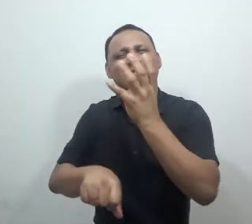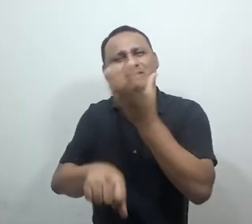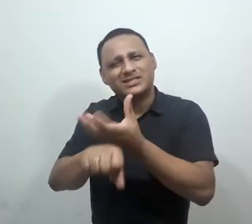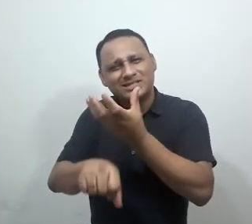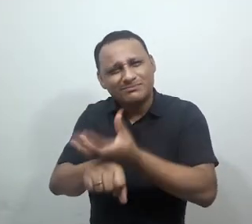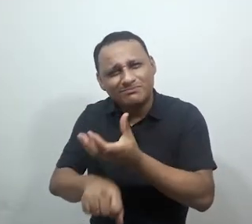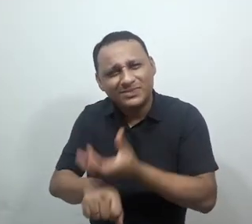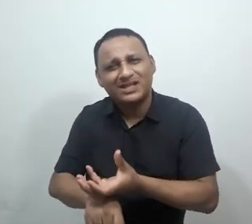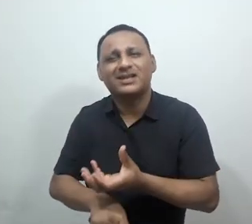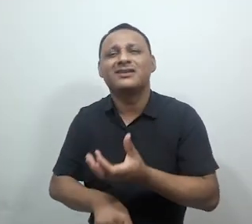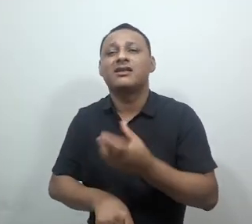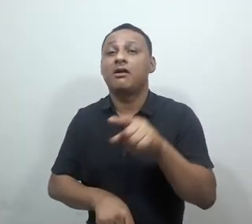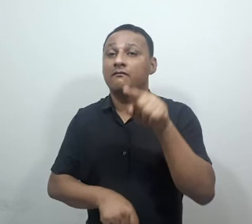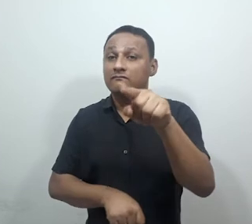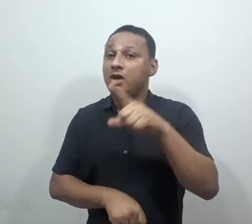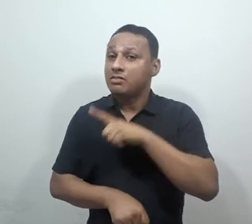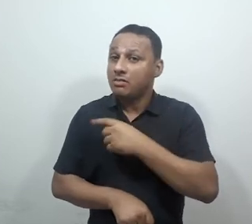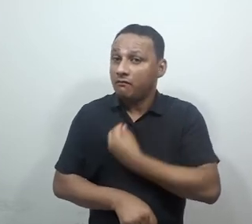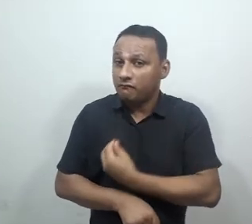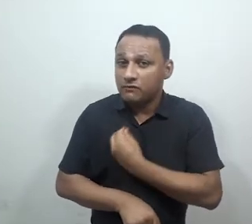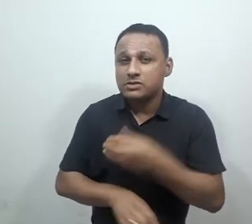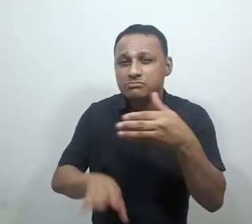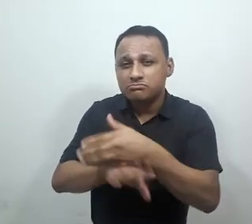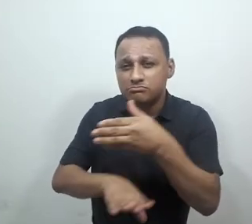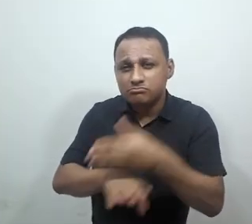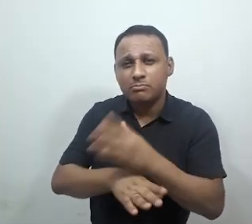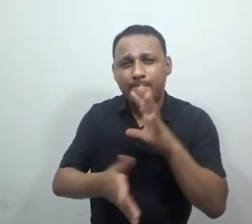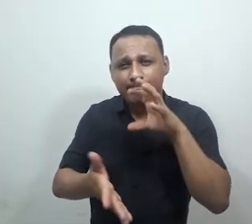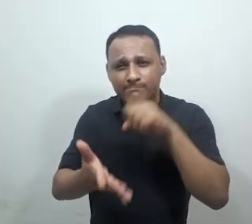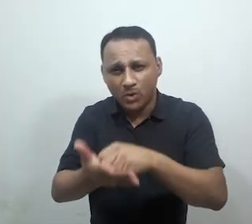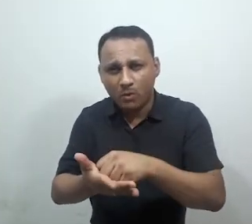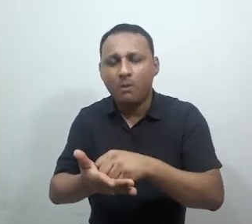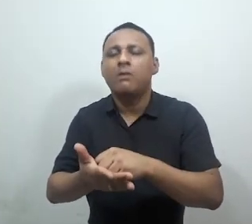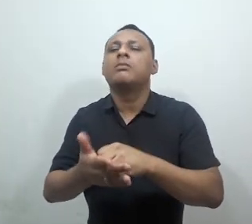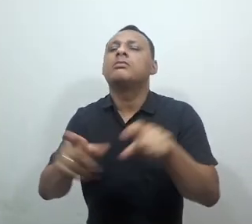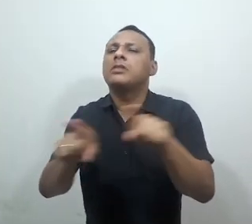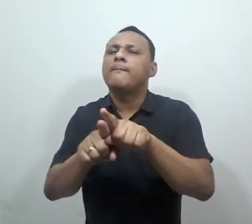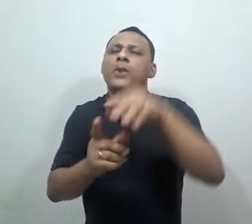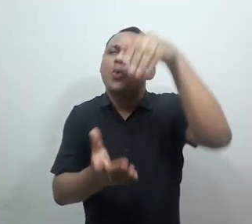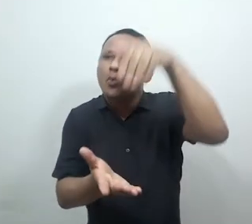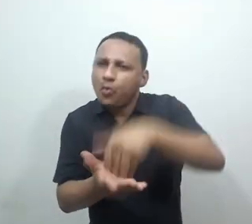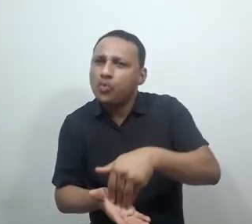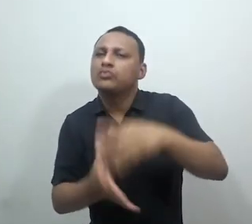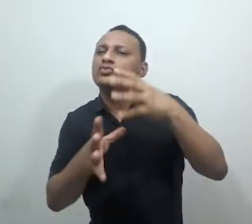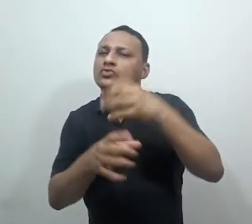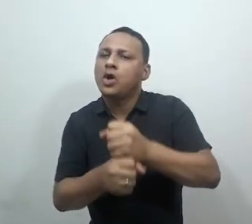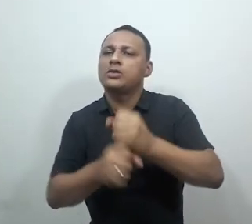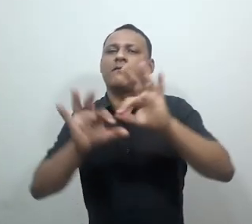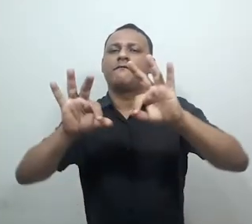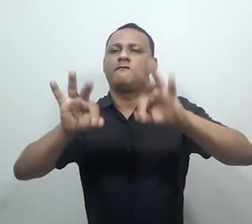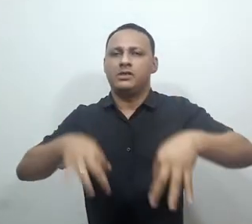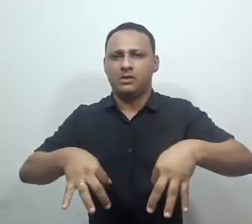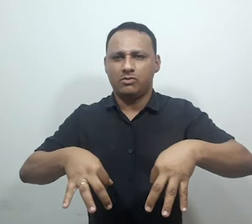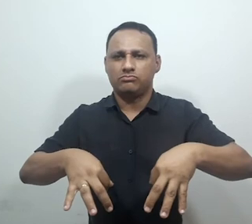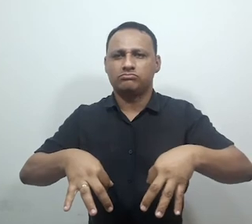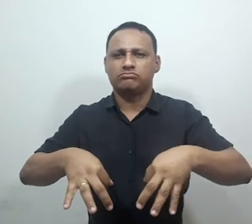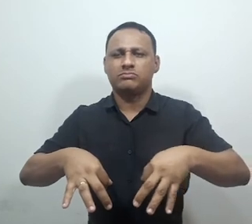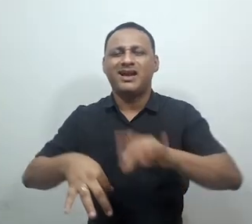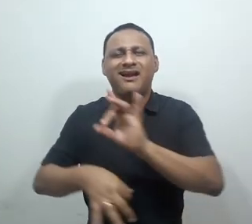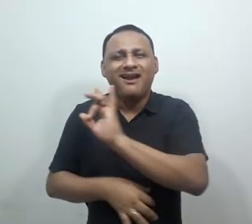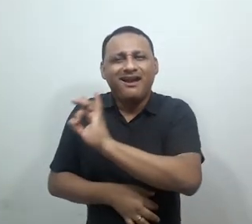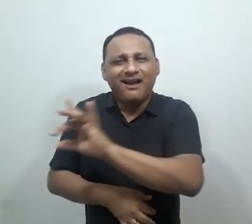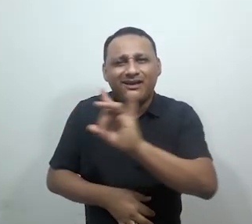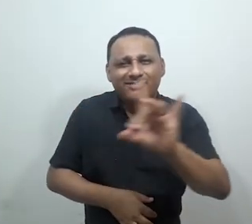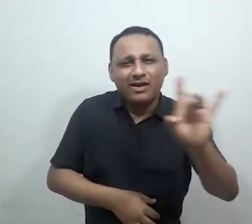cursos ou disciplinas em que o usuário está inserido e qual é a nota final deste usuário em cada um desses